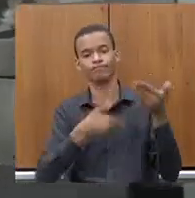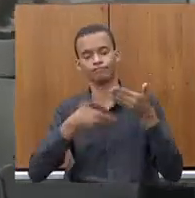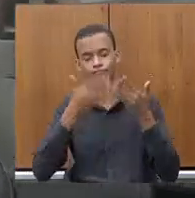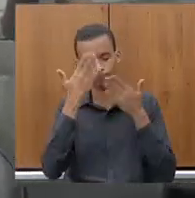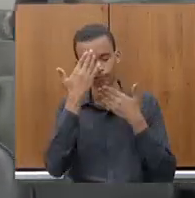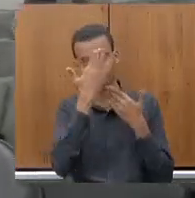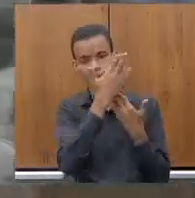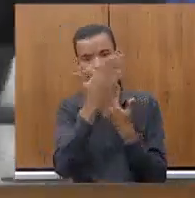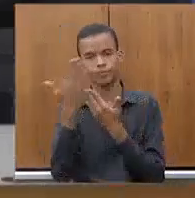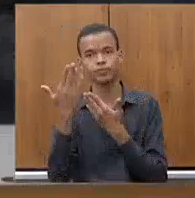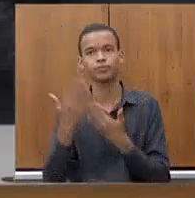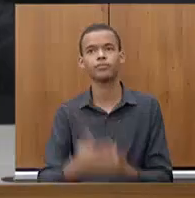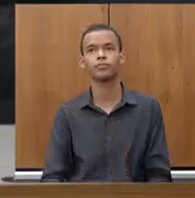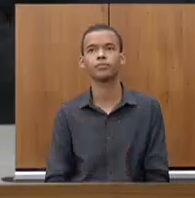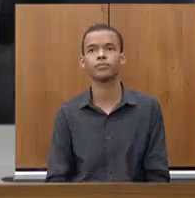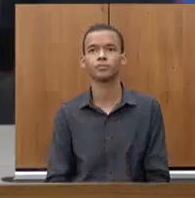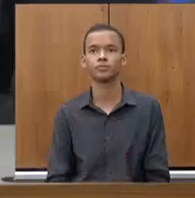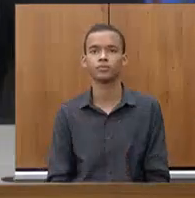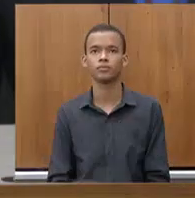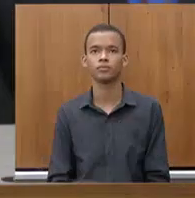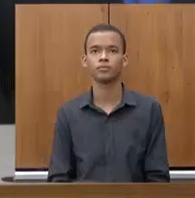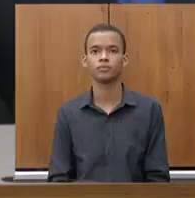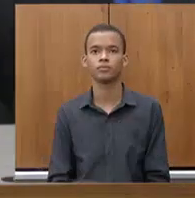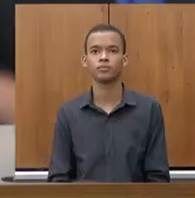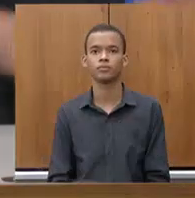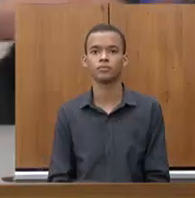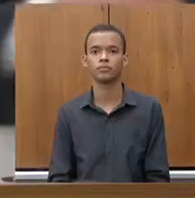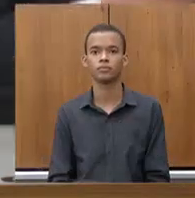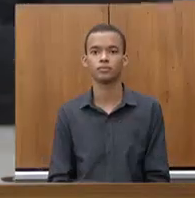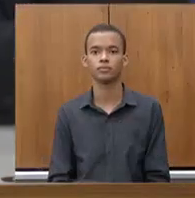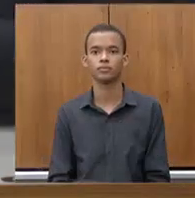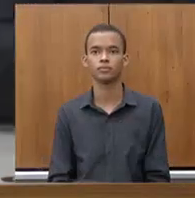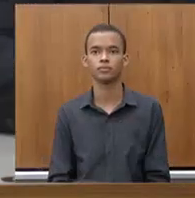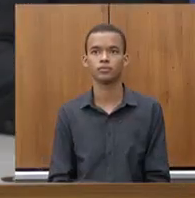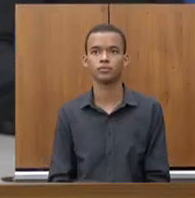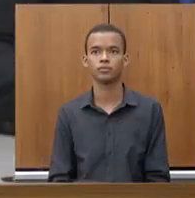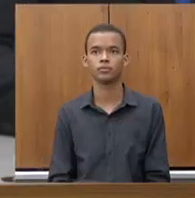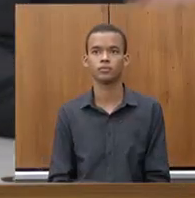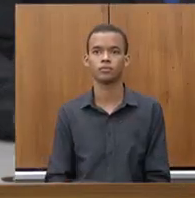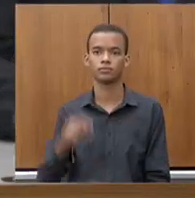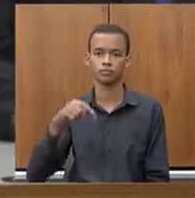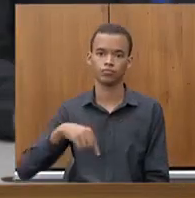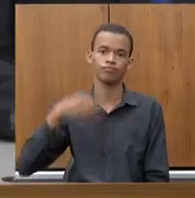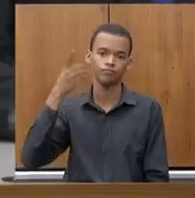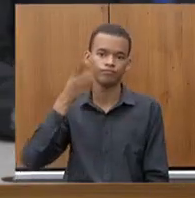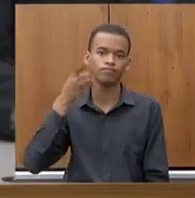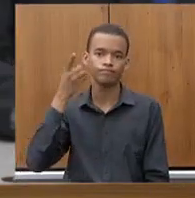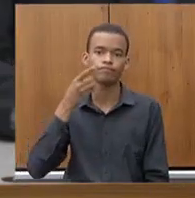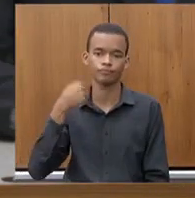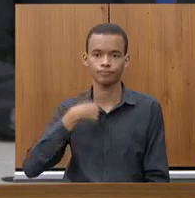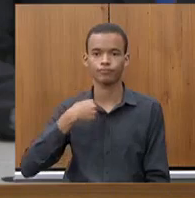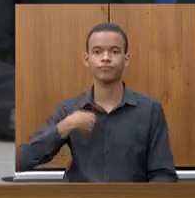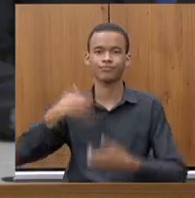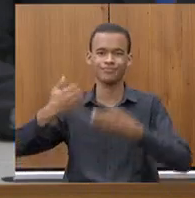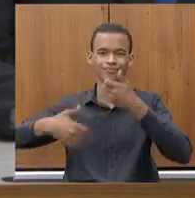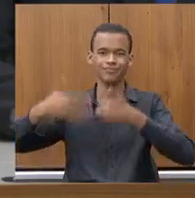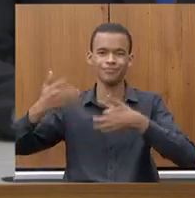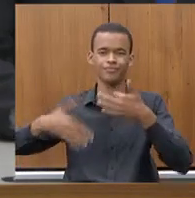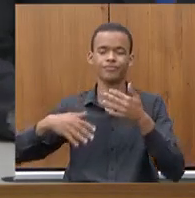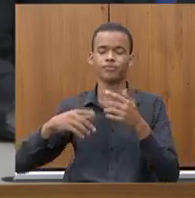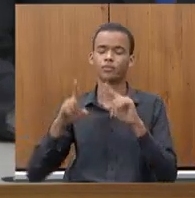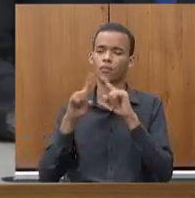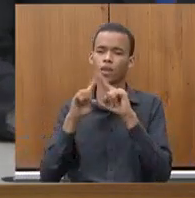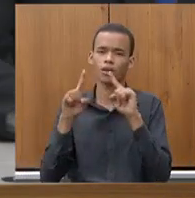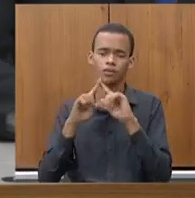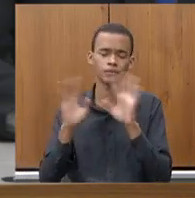Mas, presidente Sandro, eu gostaria de manifestar aqui, na realidade, nem é questionando muito,